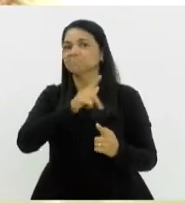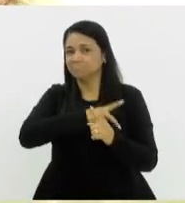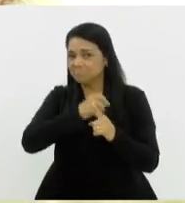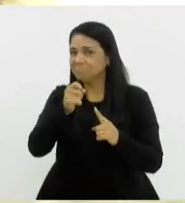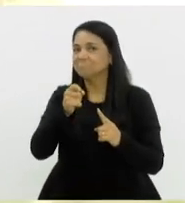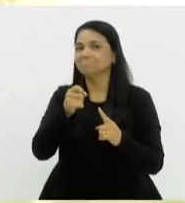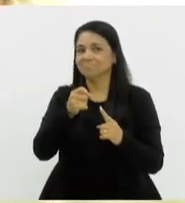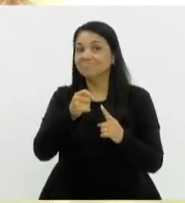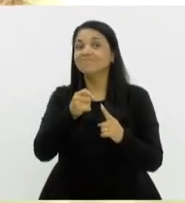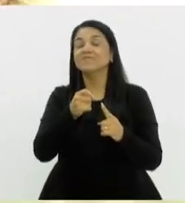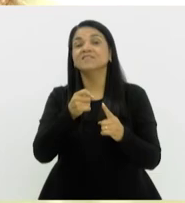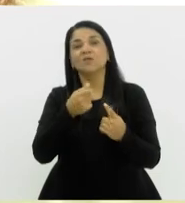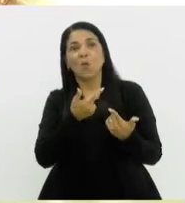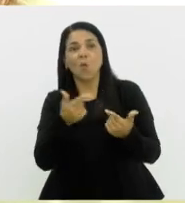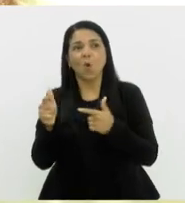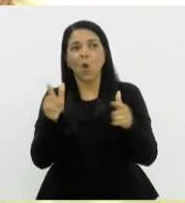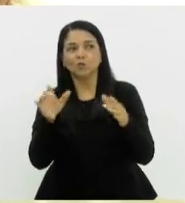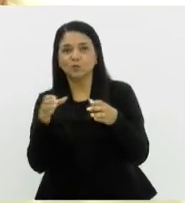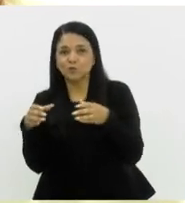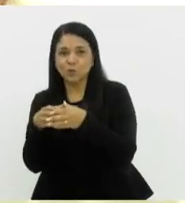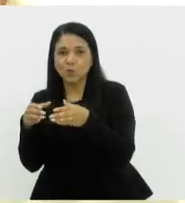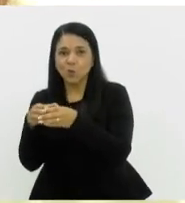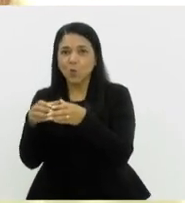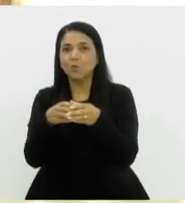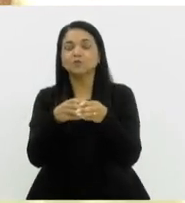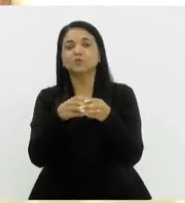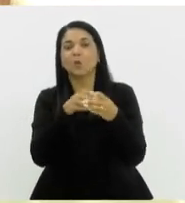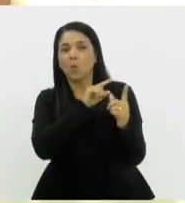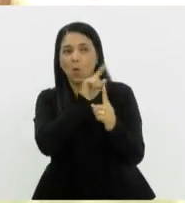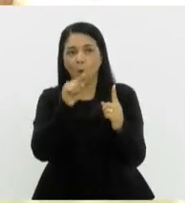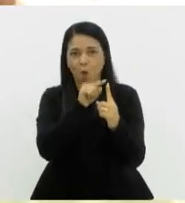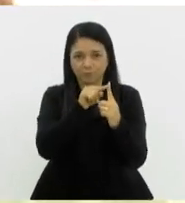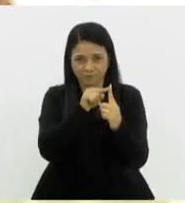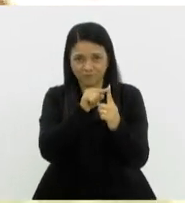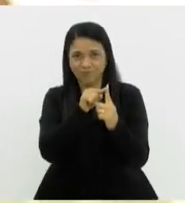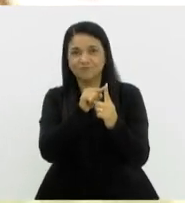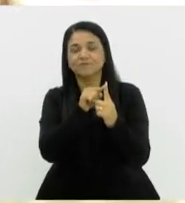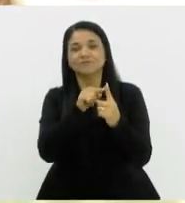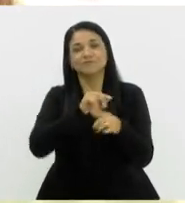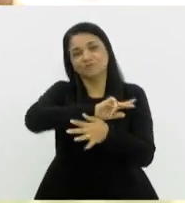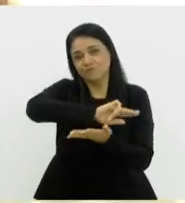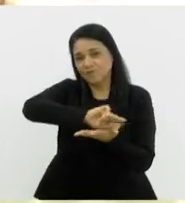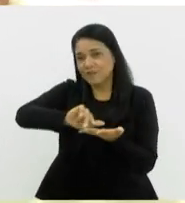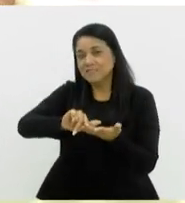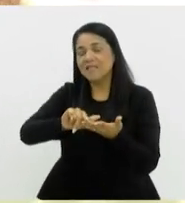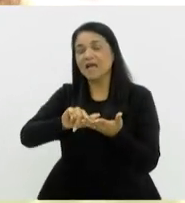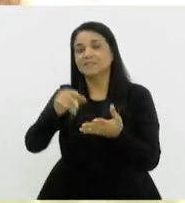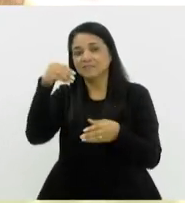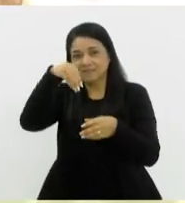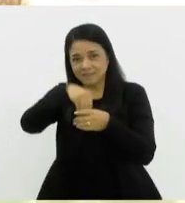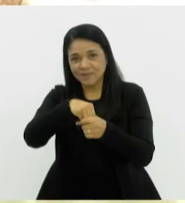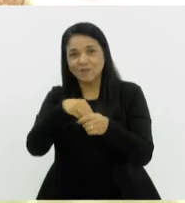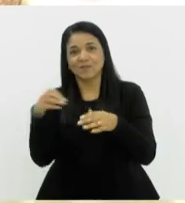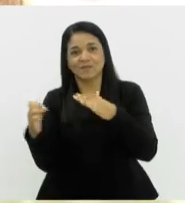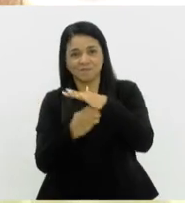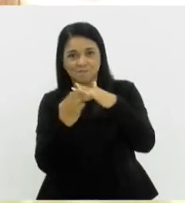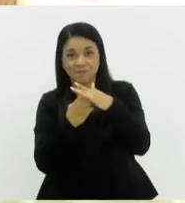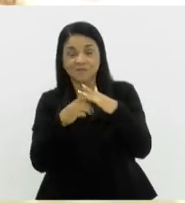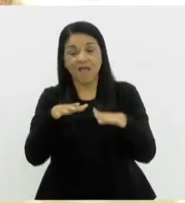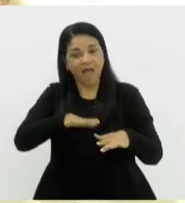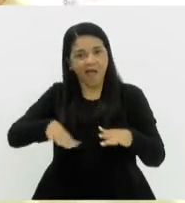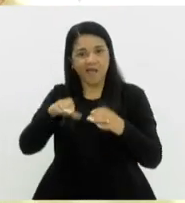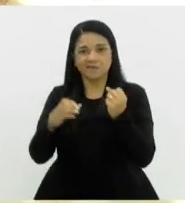busca até outros grupos agora como metas de diversidade na empresa. Na área de segurança